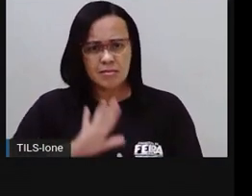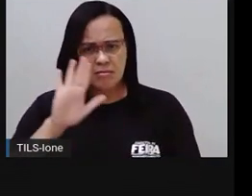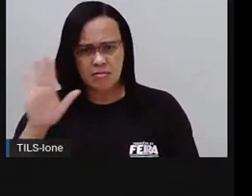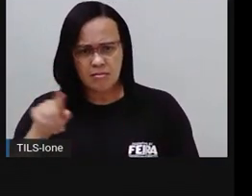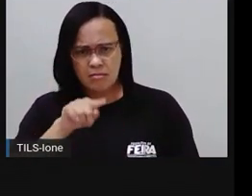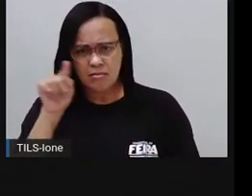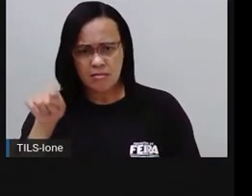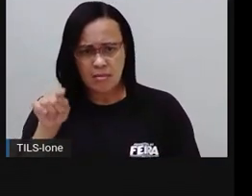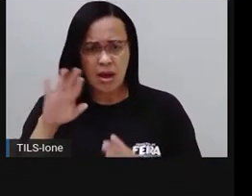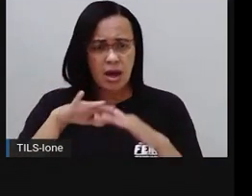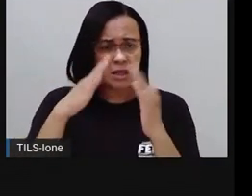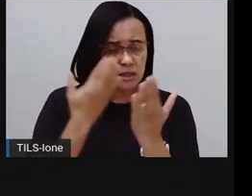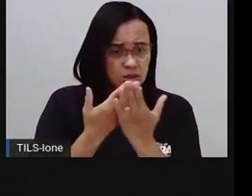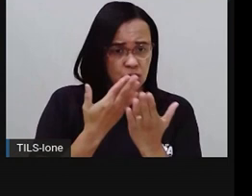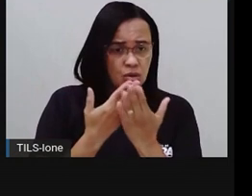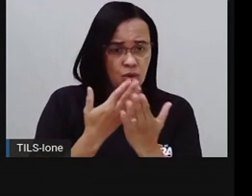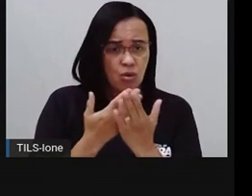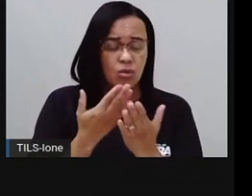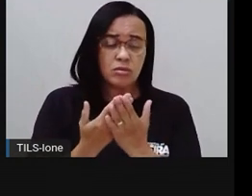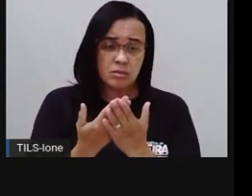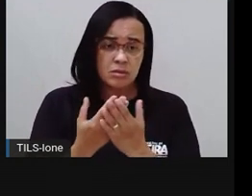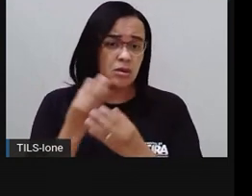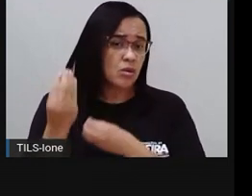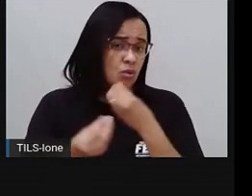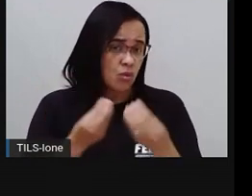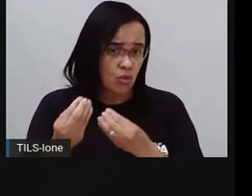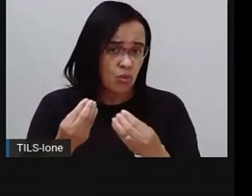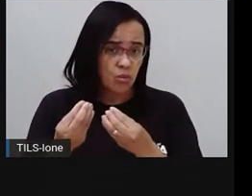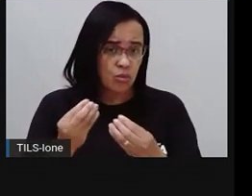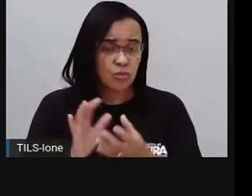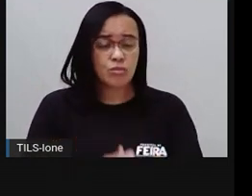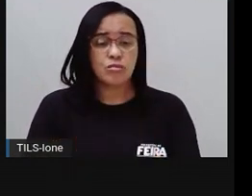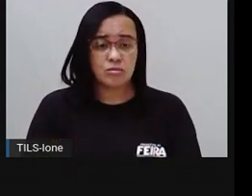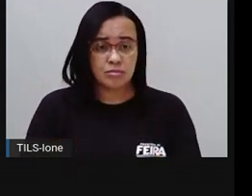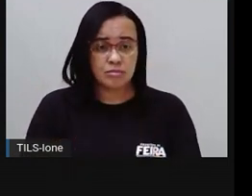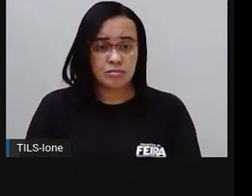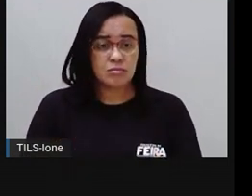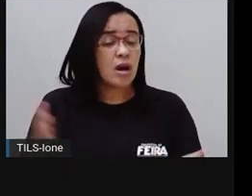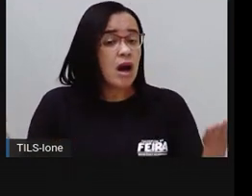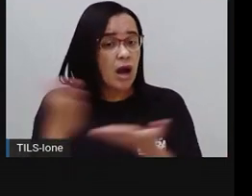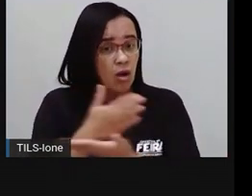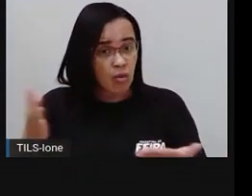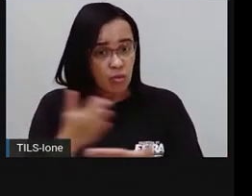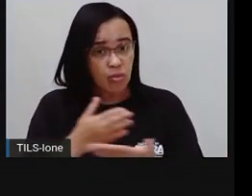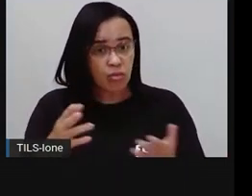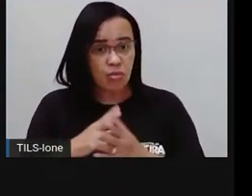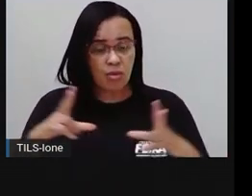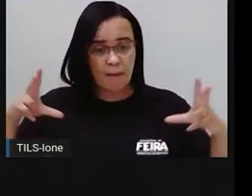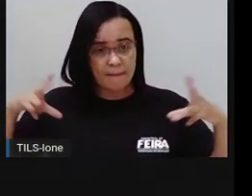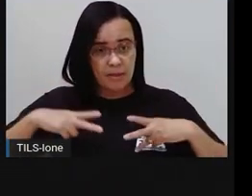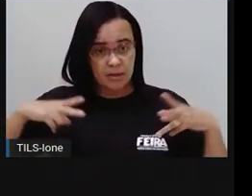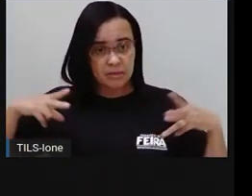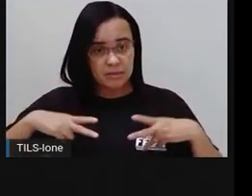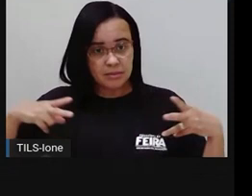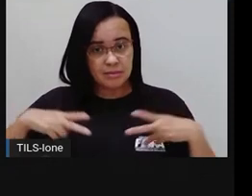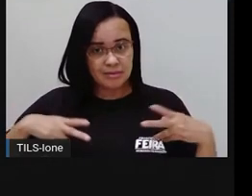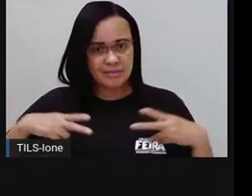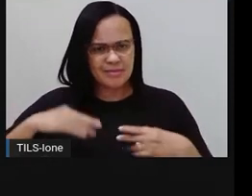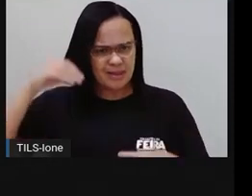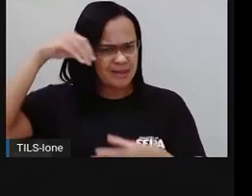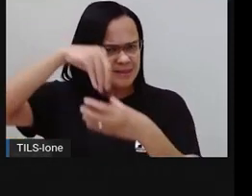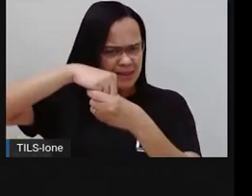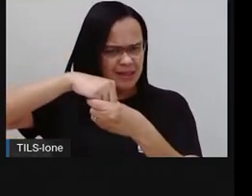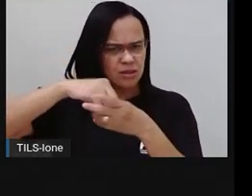escolas diferentes, né? As escolas que são da rede privada, elas podem ter outras instalações, né?